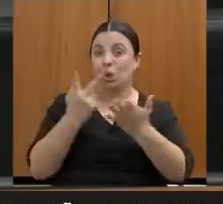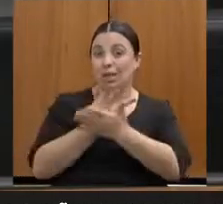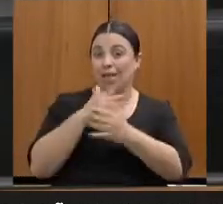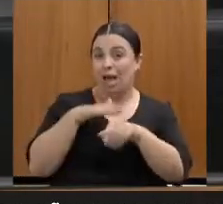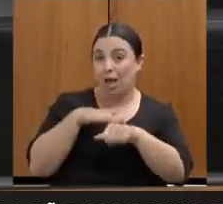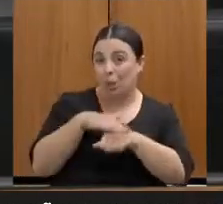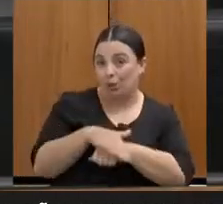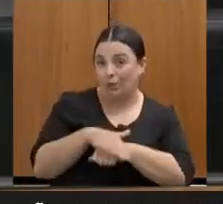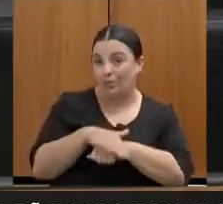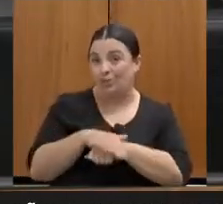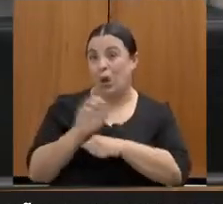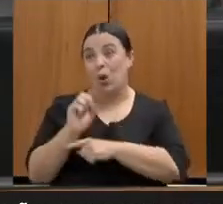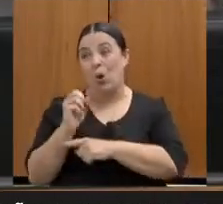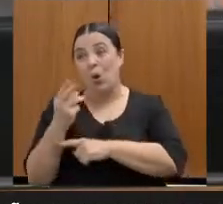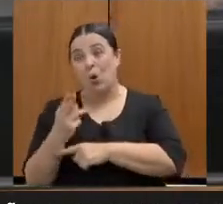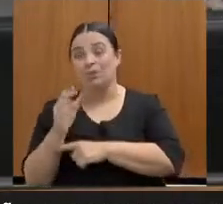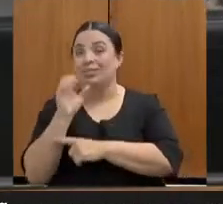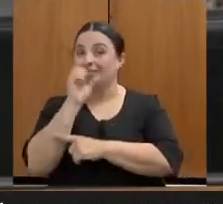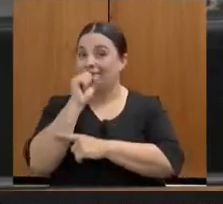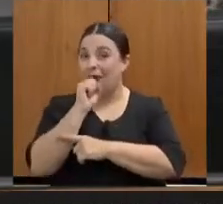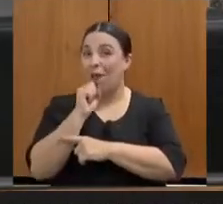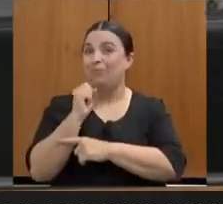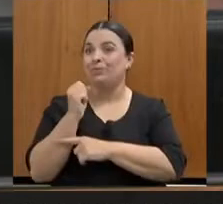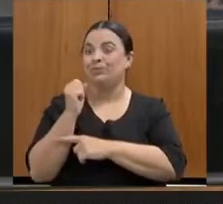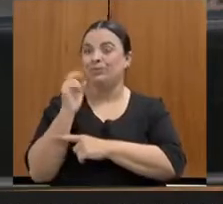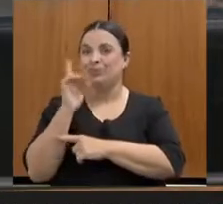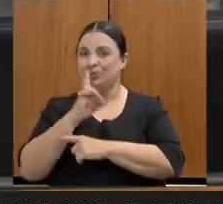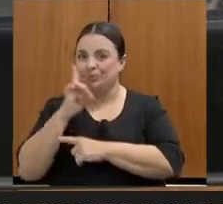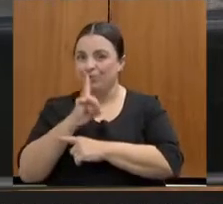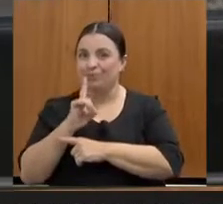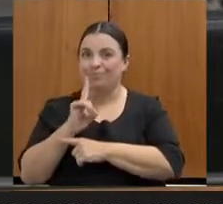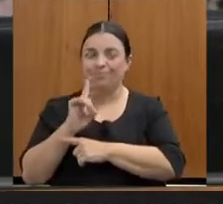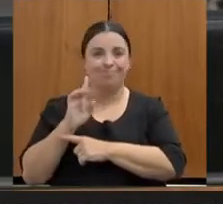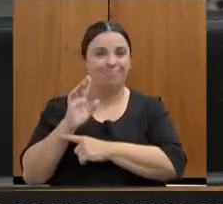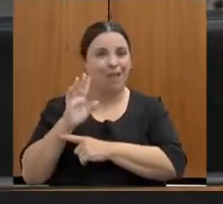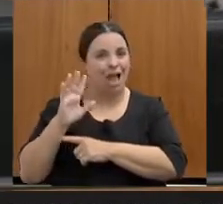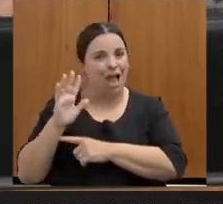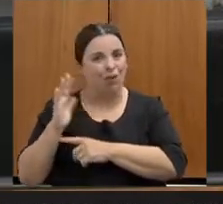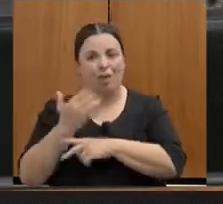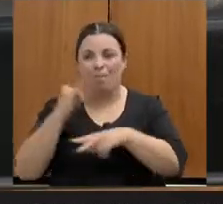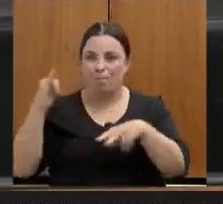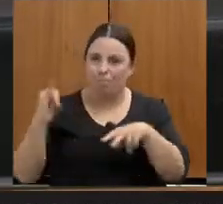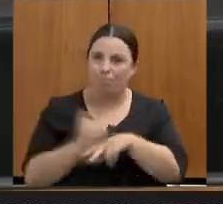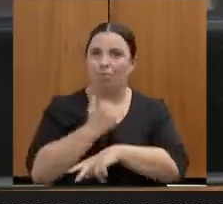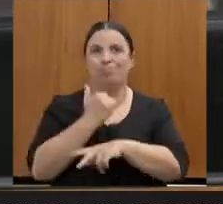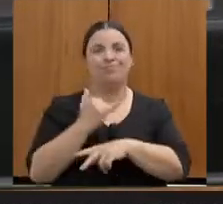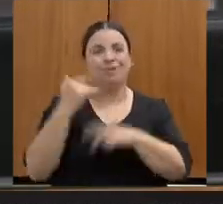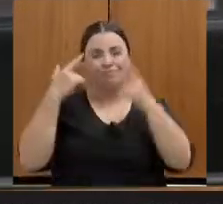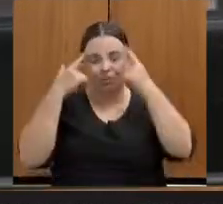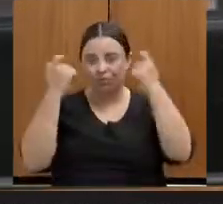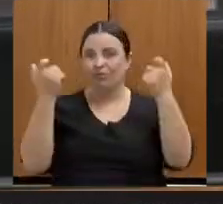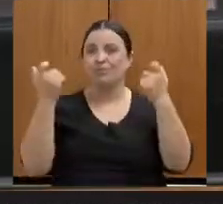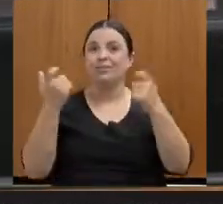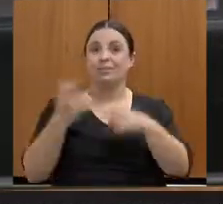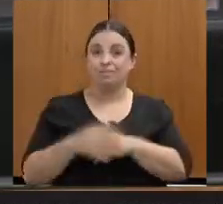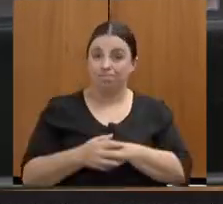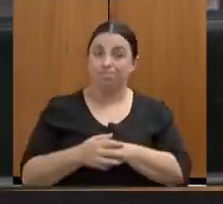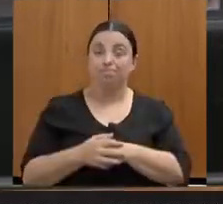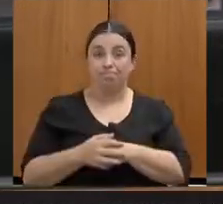de semana. Segunda-feira é um dia de maior incidência, não coincidentemente, é o dia após o domingo.